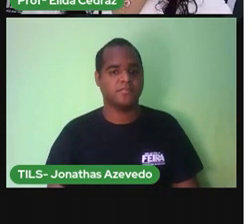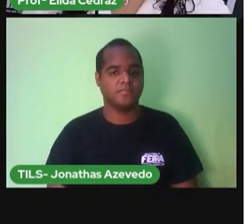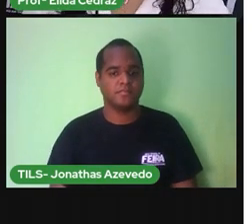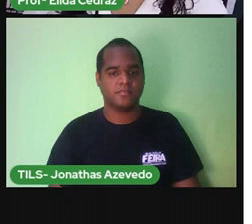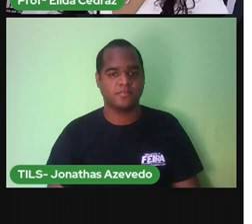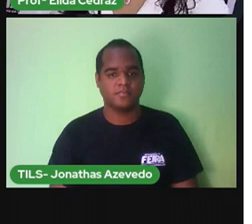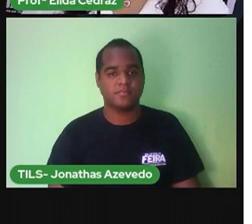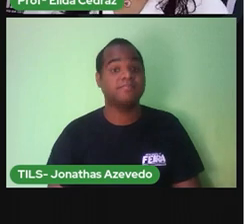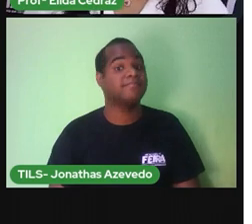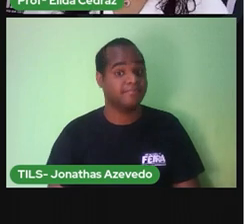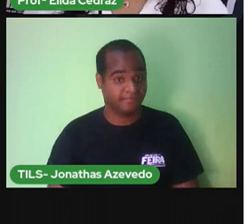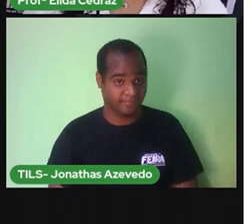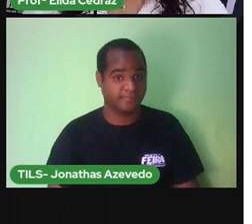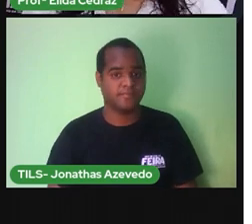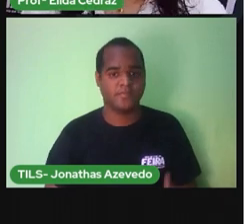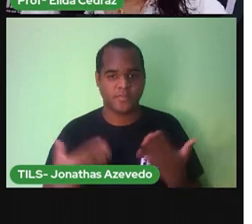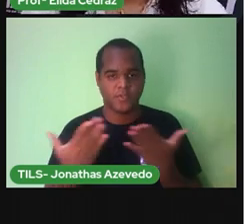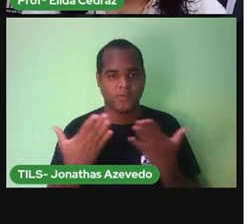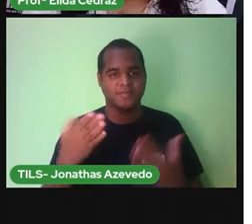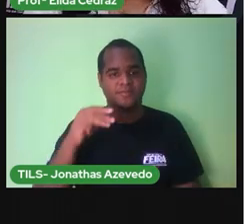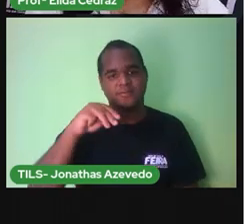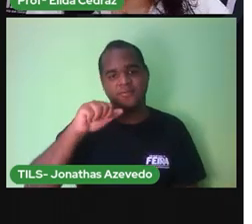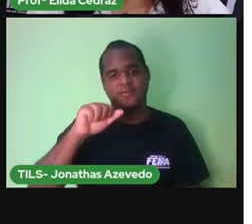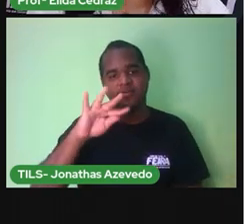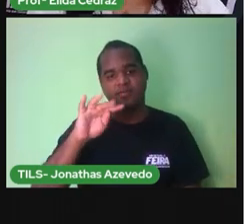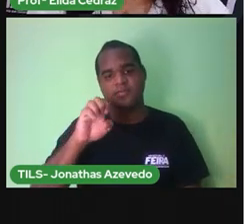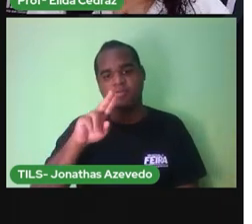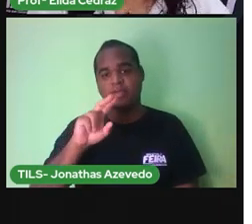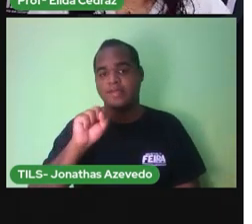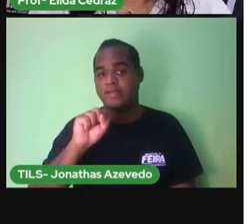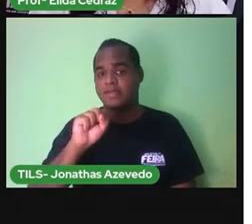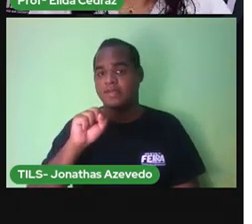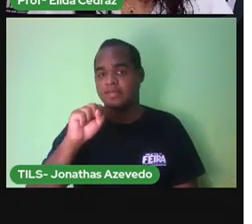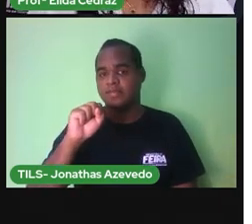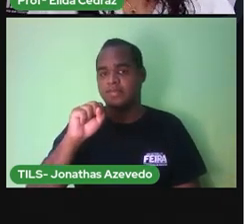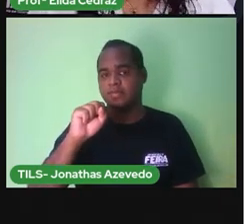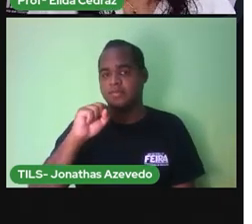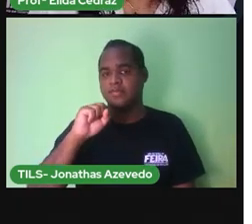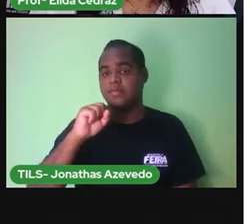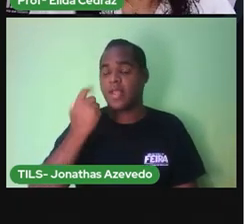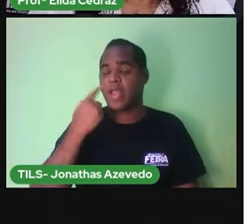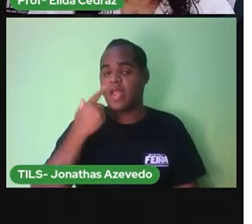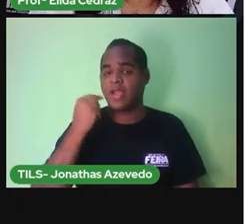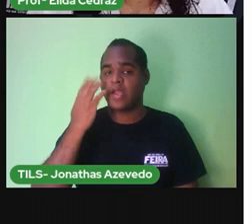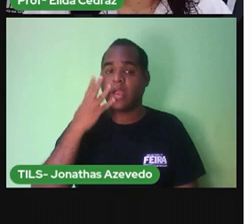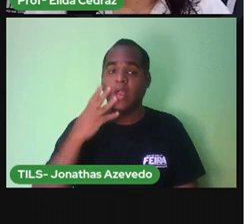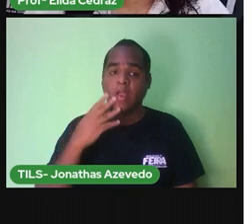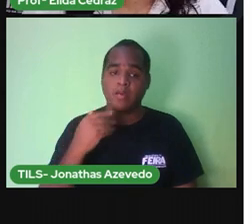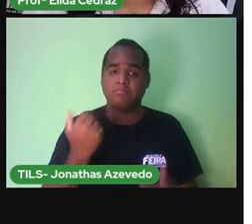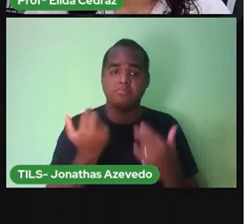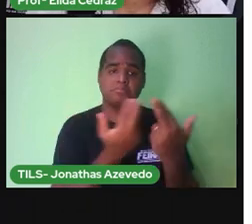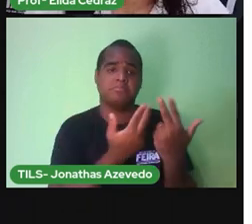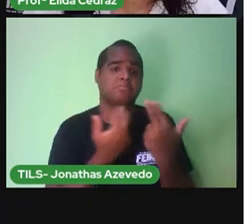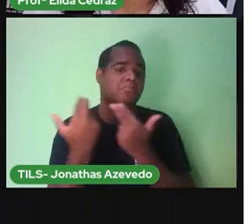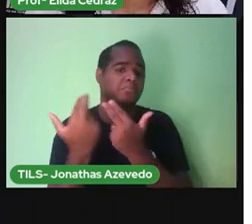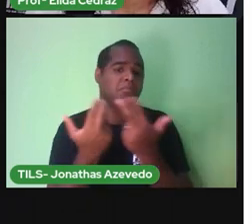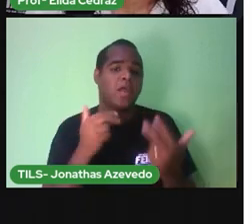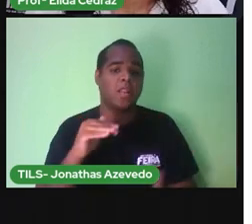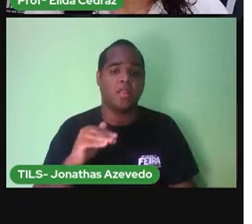E agora Mateus Mateus Ele é uma criança Como vocês Que está em